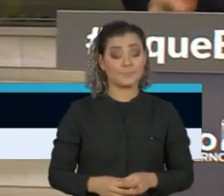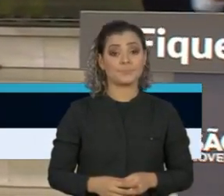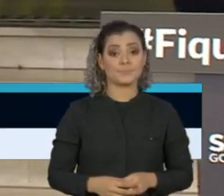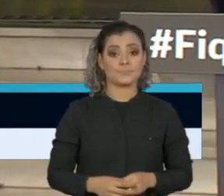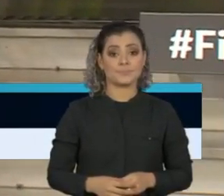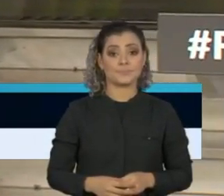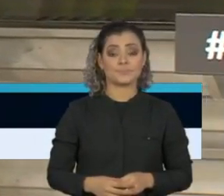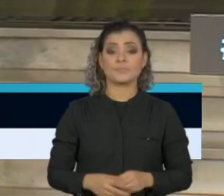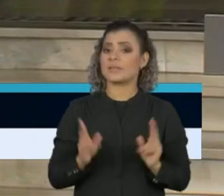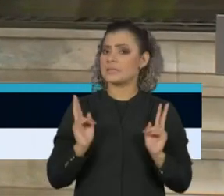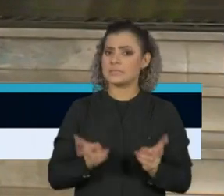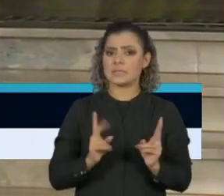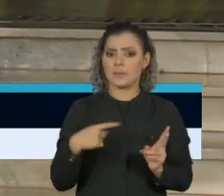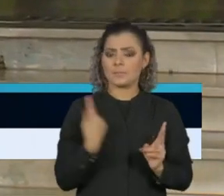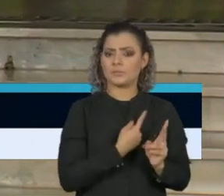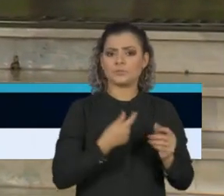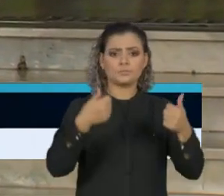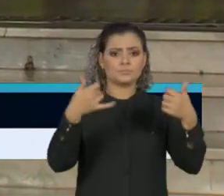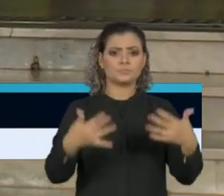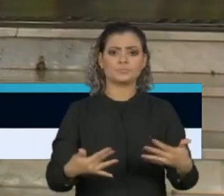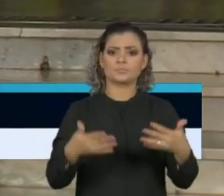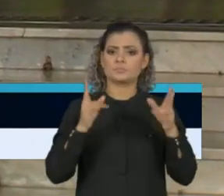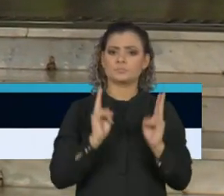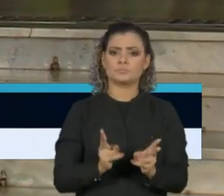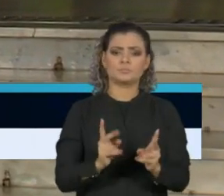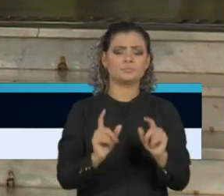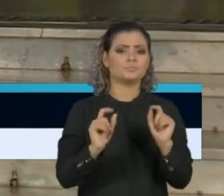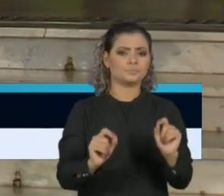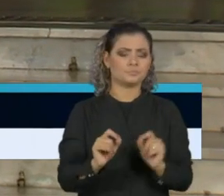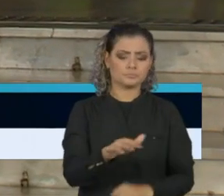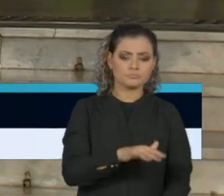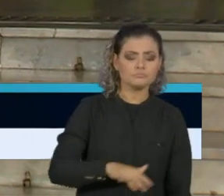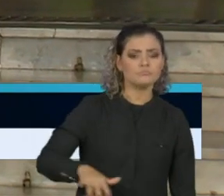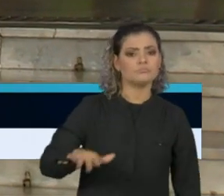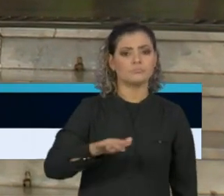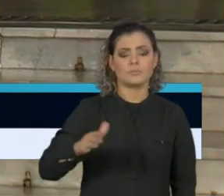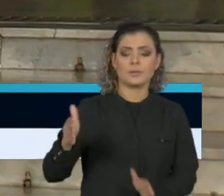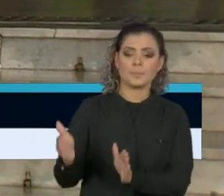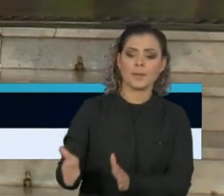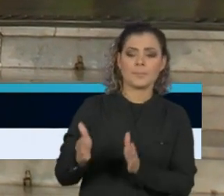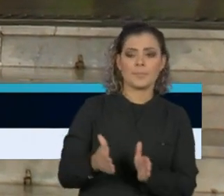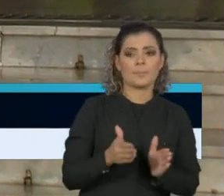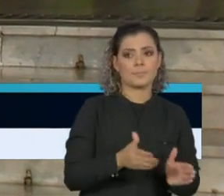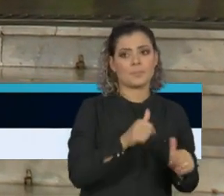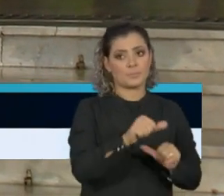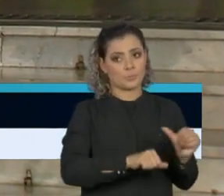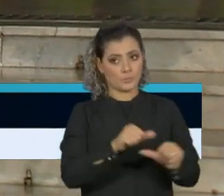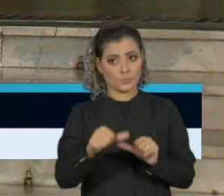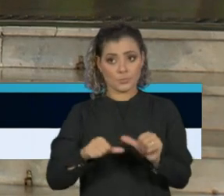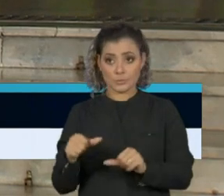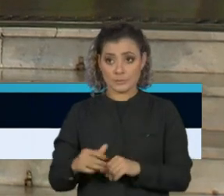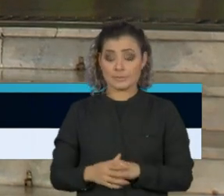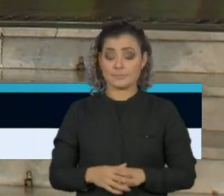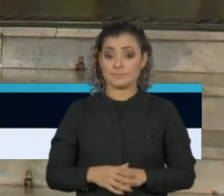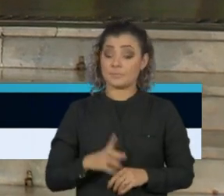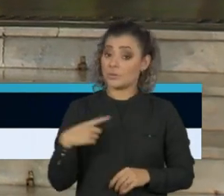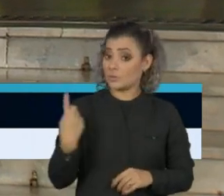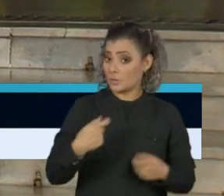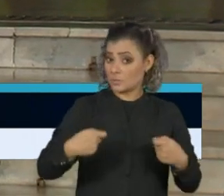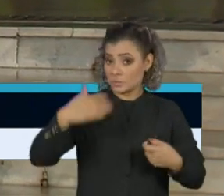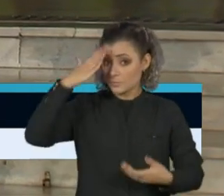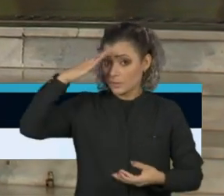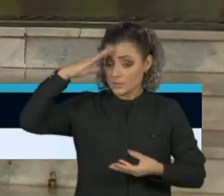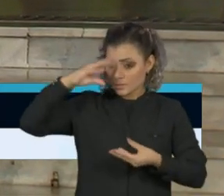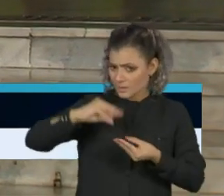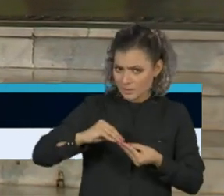Como sempre nós colocamos aqui, nós vivemos de cenários. Então, nós temos que entender que